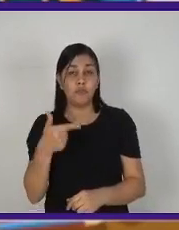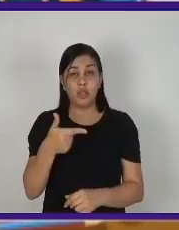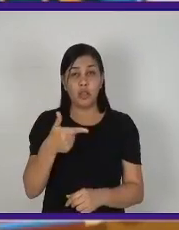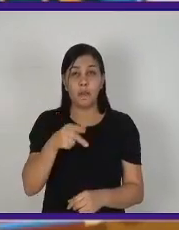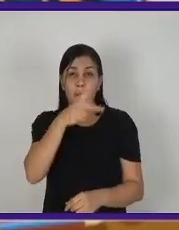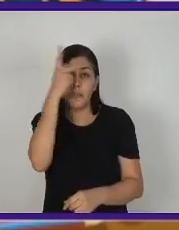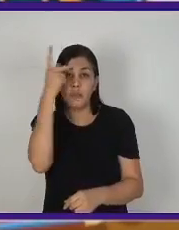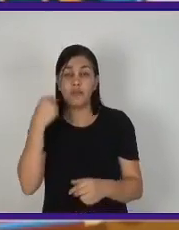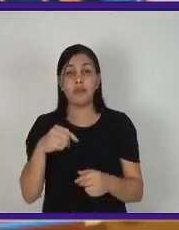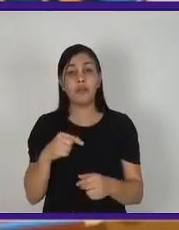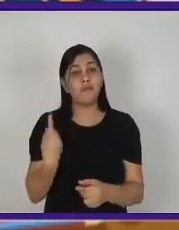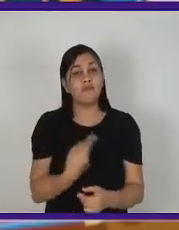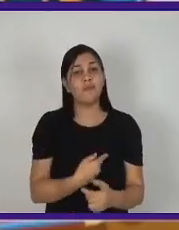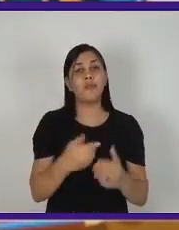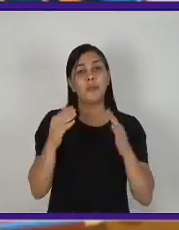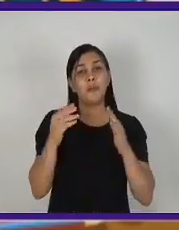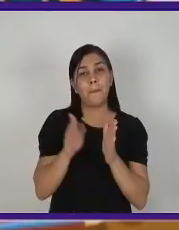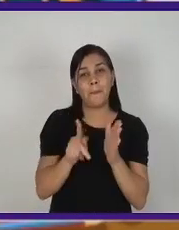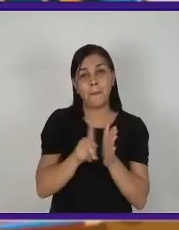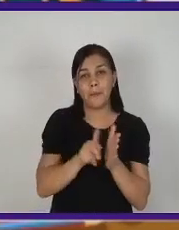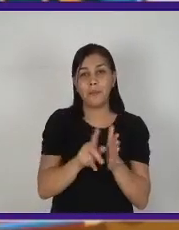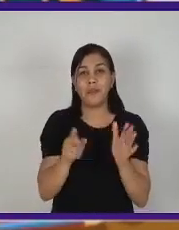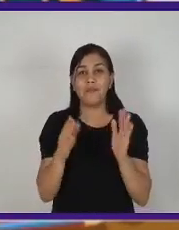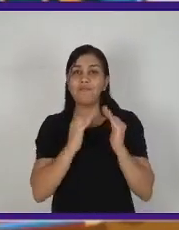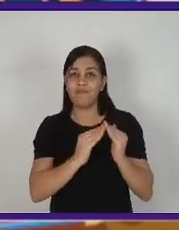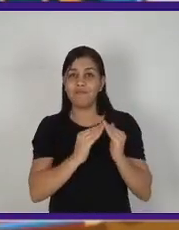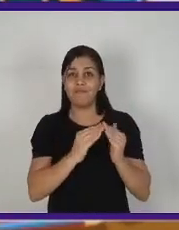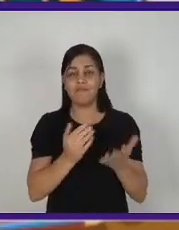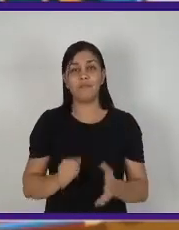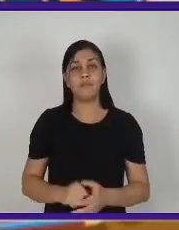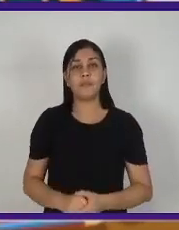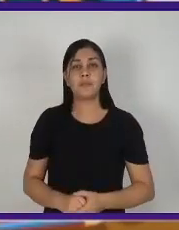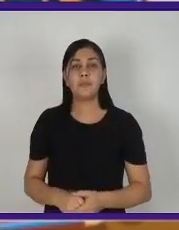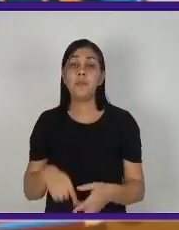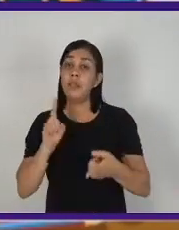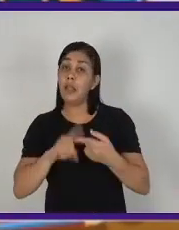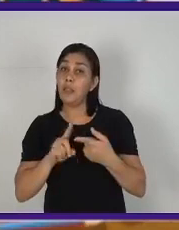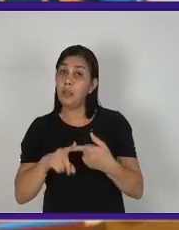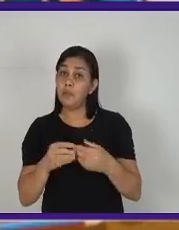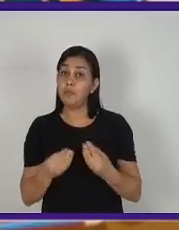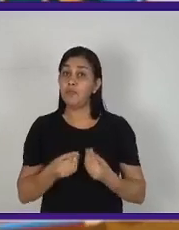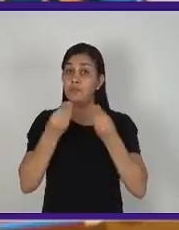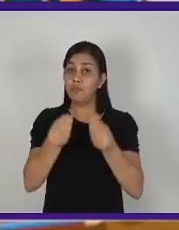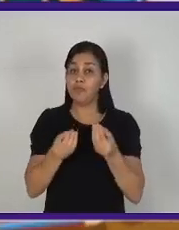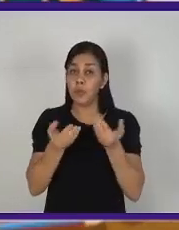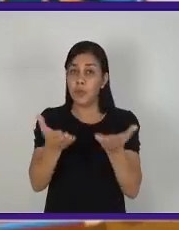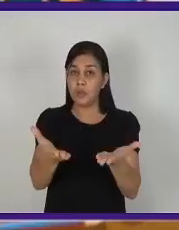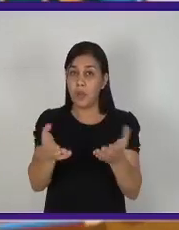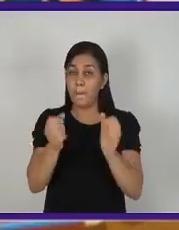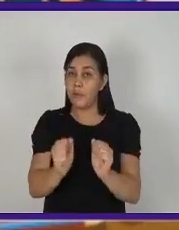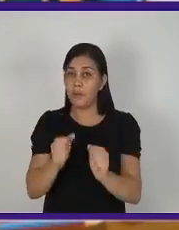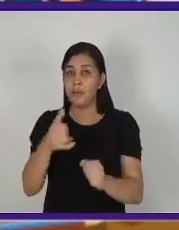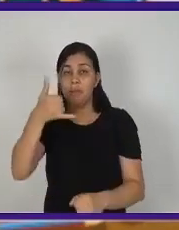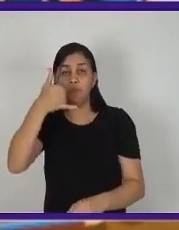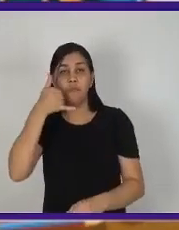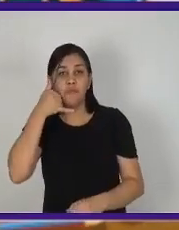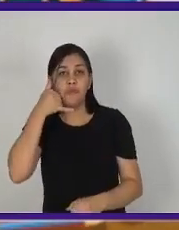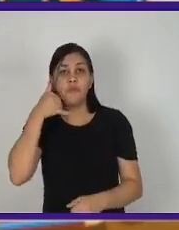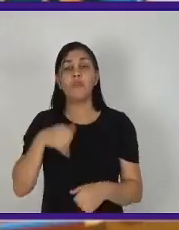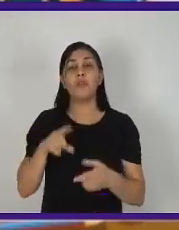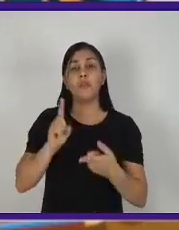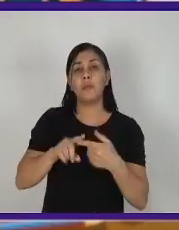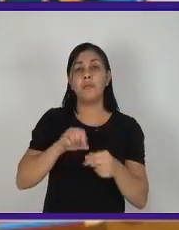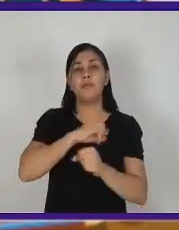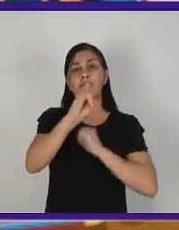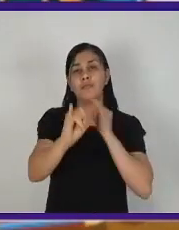Isso, alguns anos atrás, era impossível, né? E as doações que podem ser realizadas pela internet ou telefone, né? Doações que